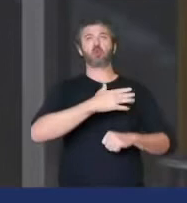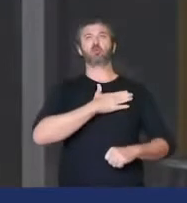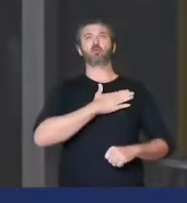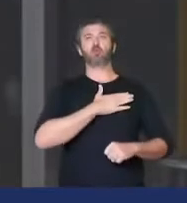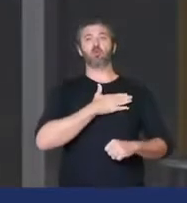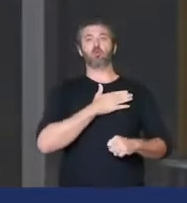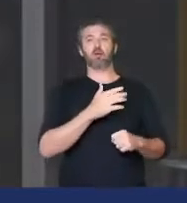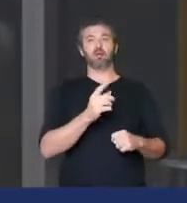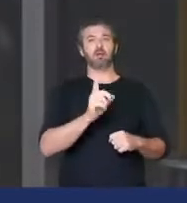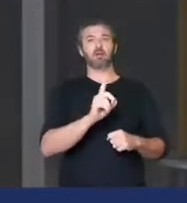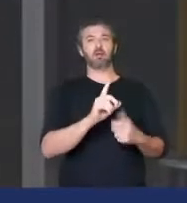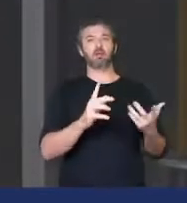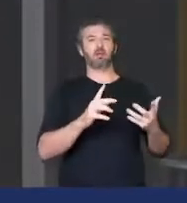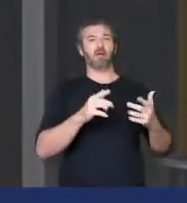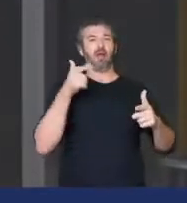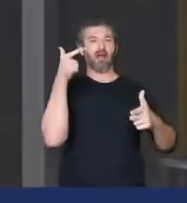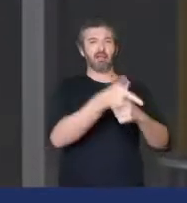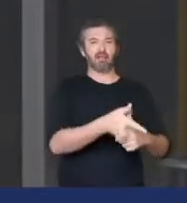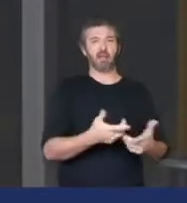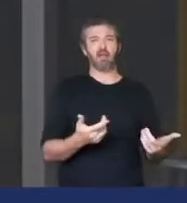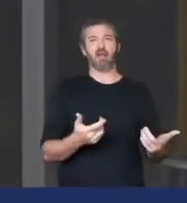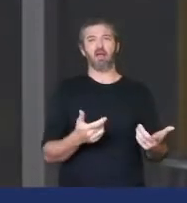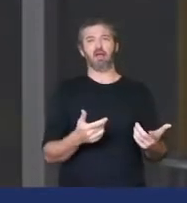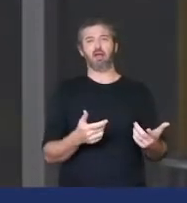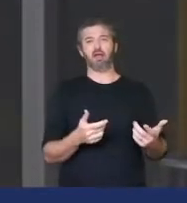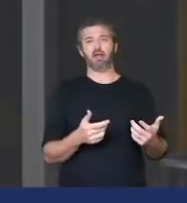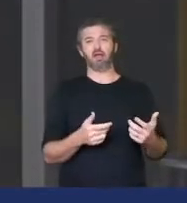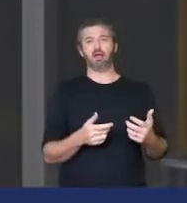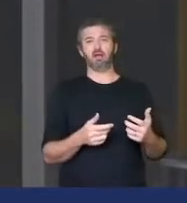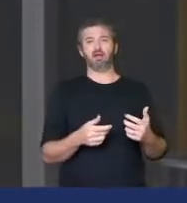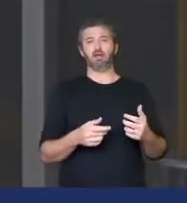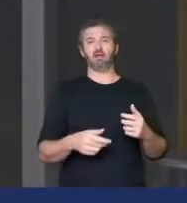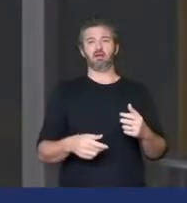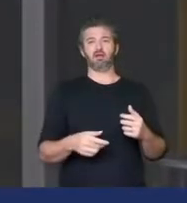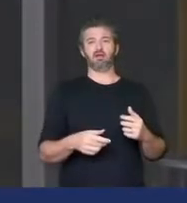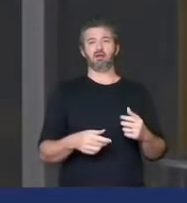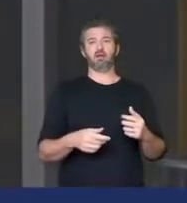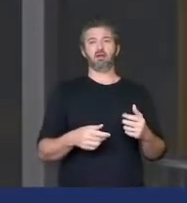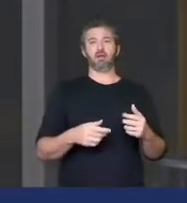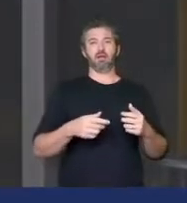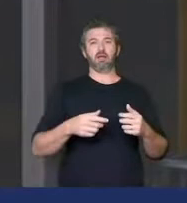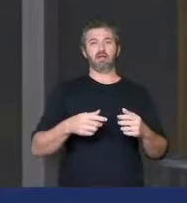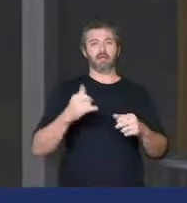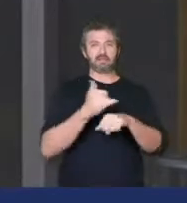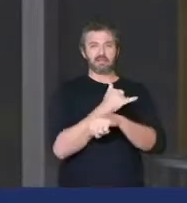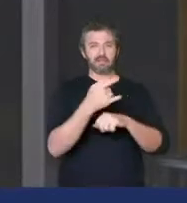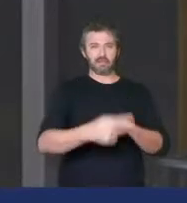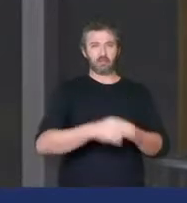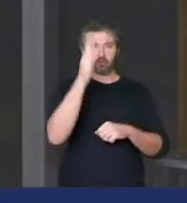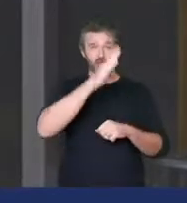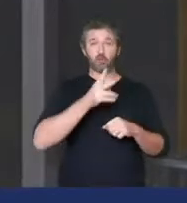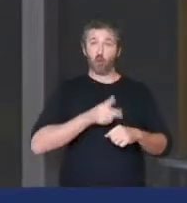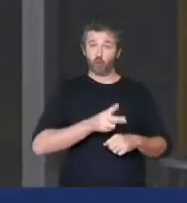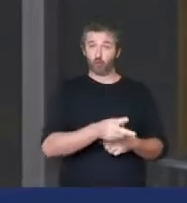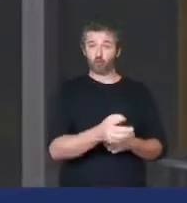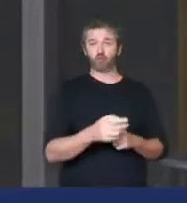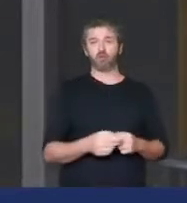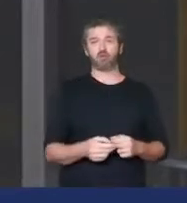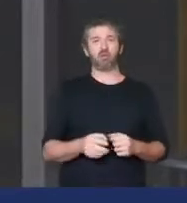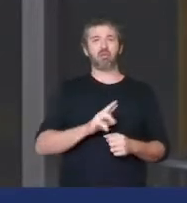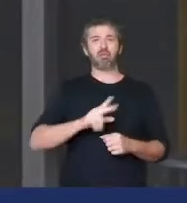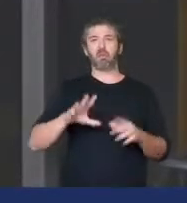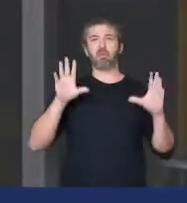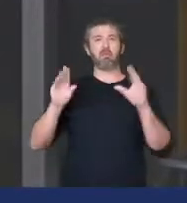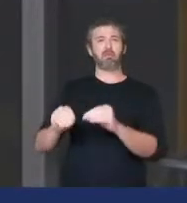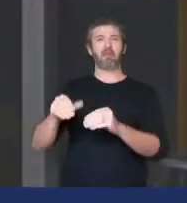atacada, que as nossas estratégias sejam mantidas e não se meter